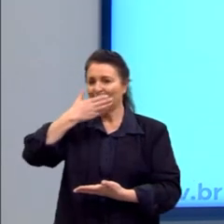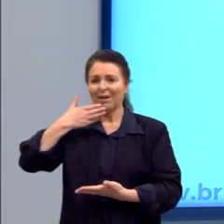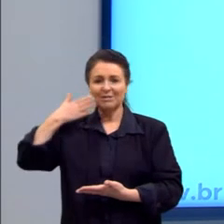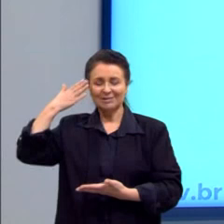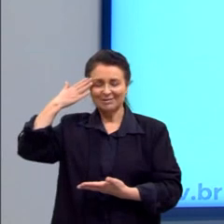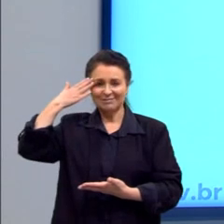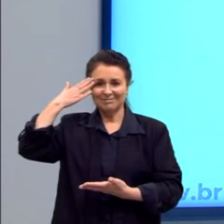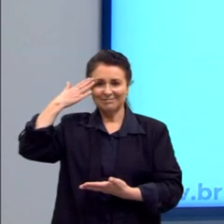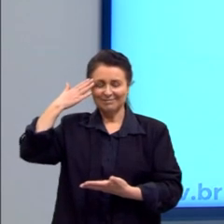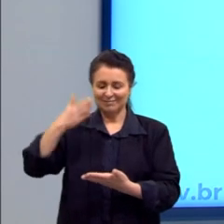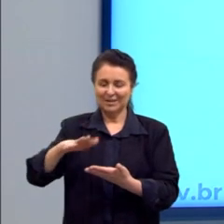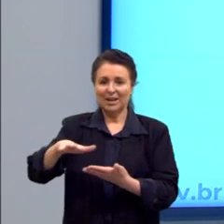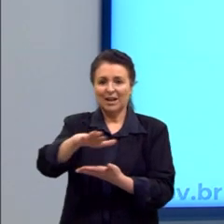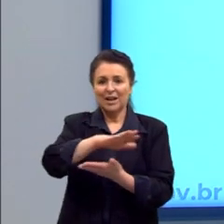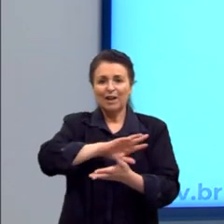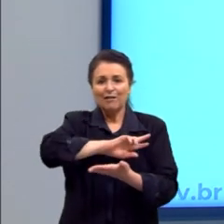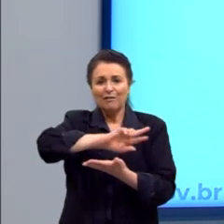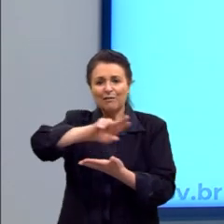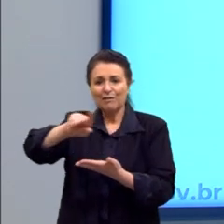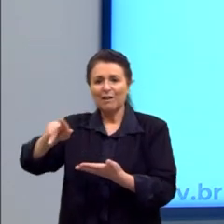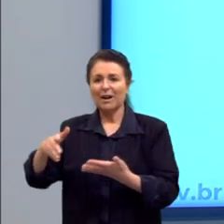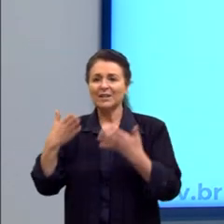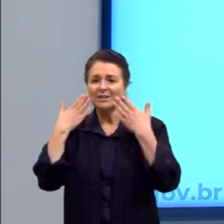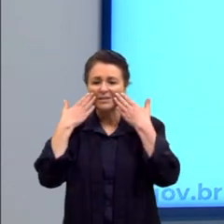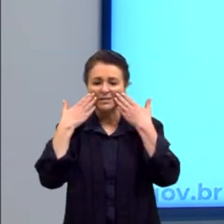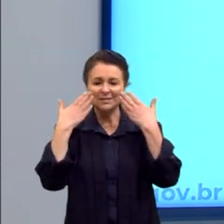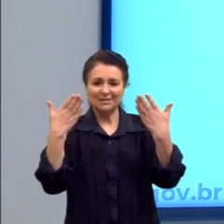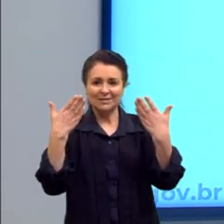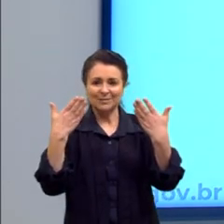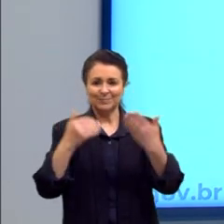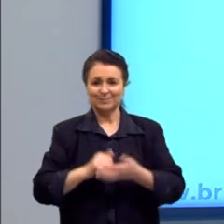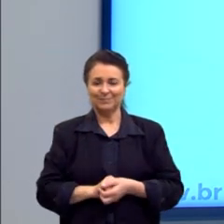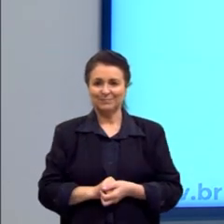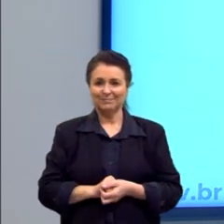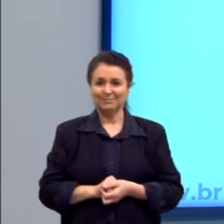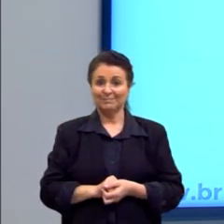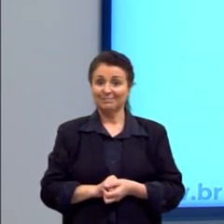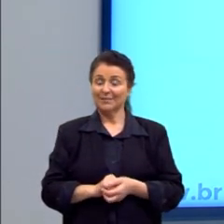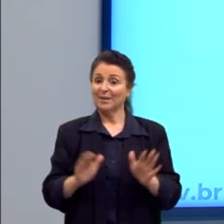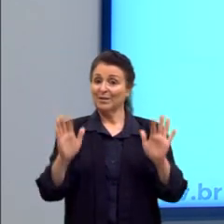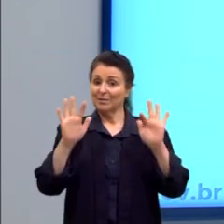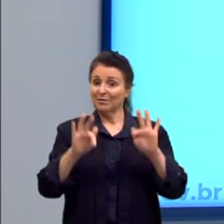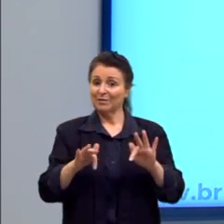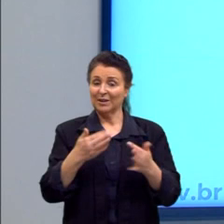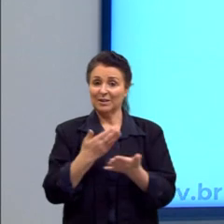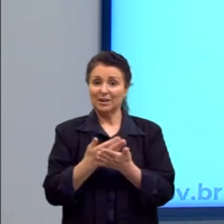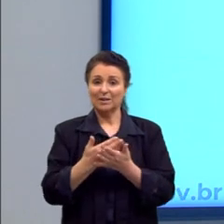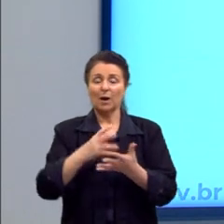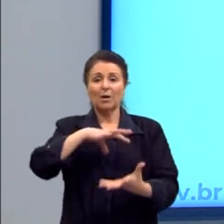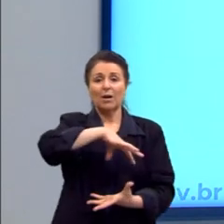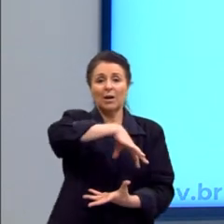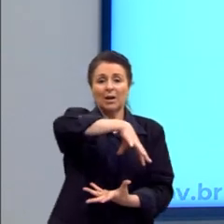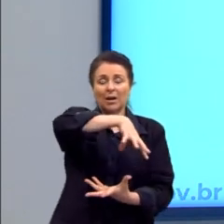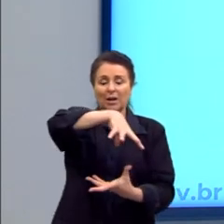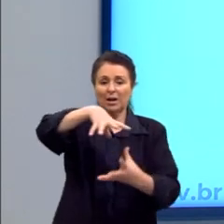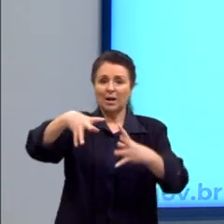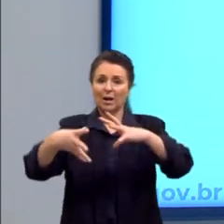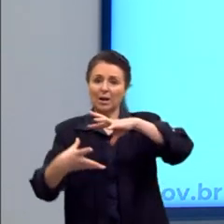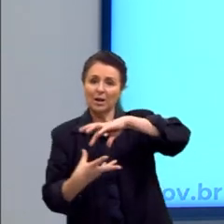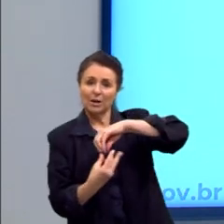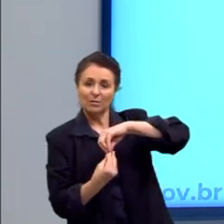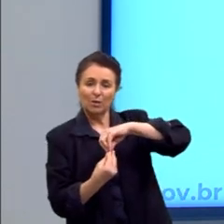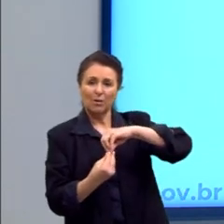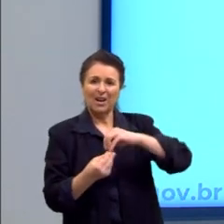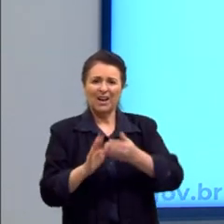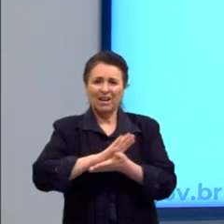Sempre que falarmos em globalização, lembre-se dessa questão multifacetada. Fechando, a globalização mata a